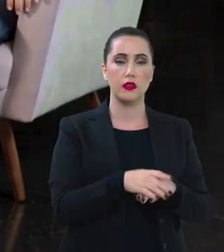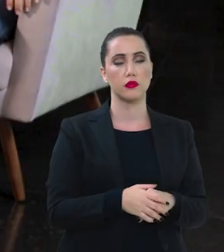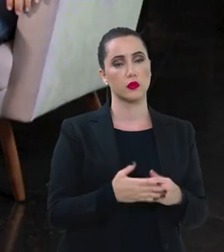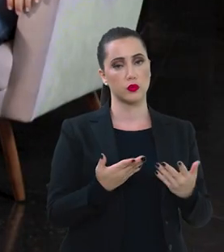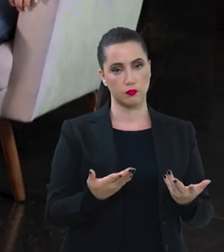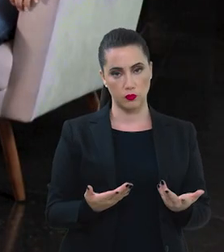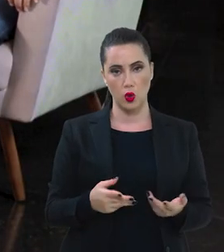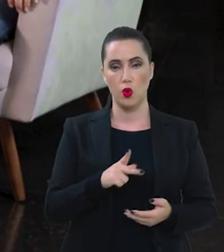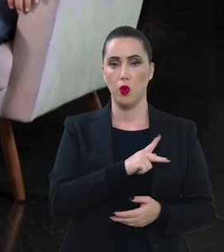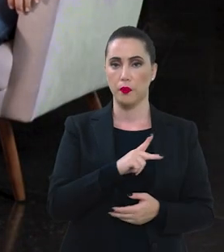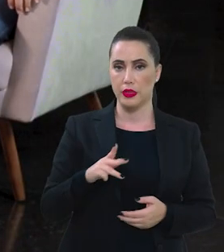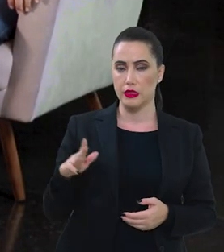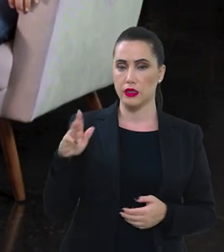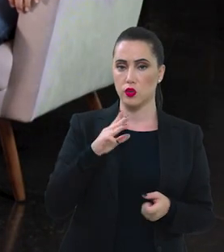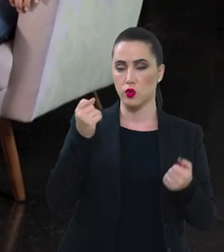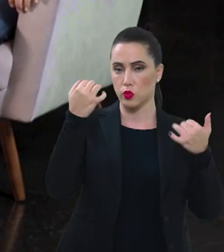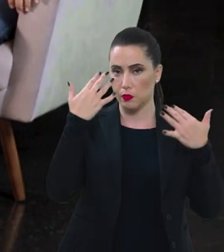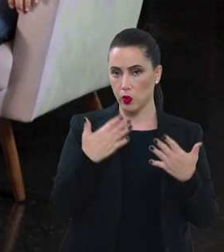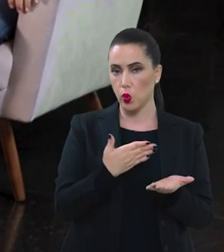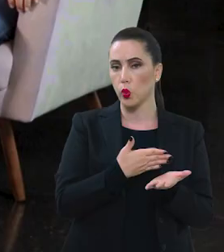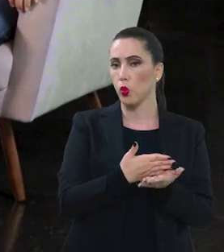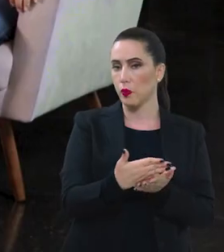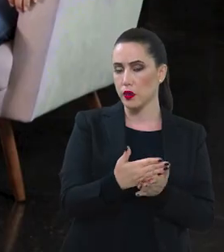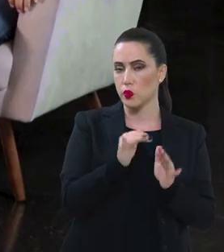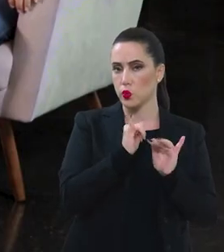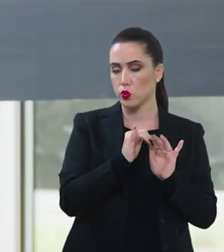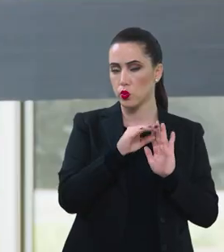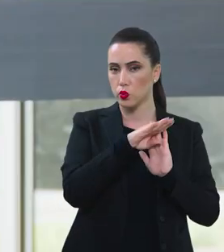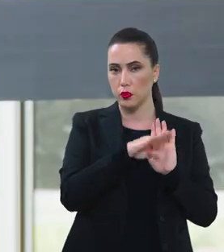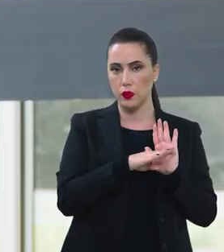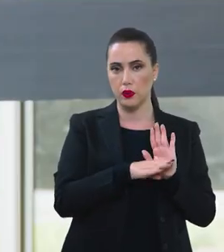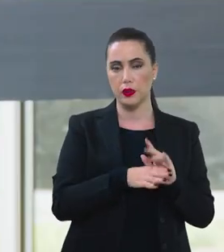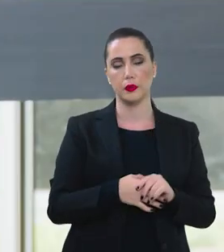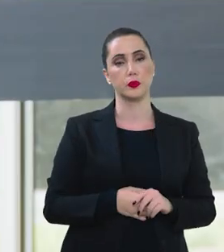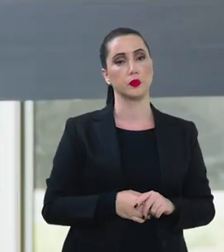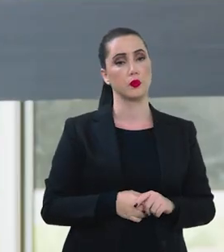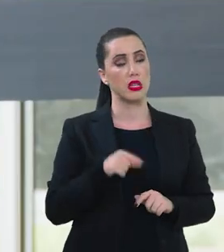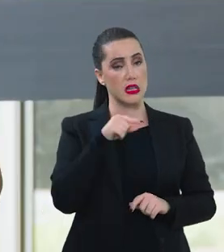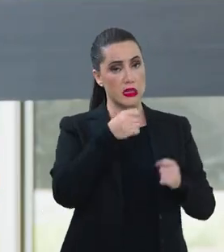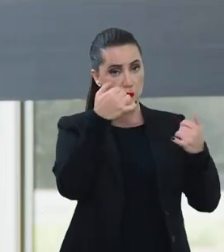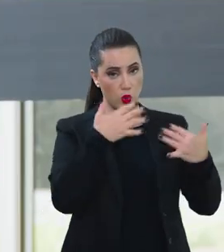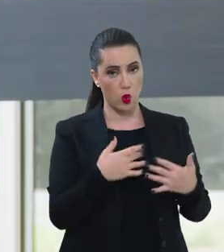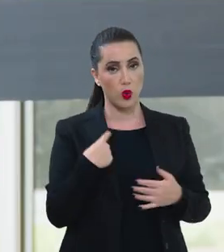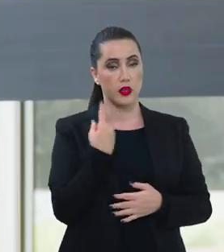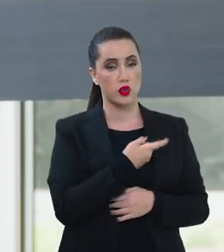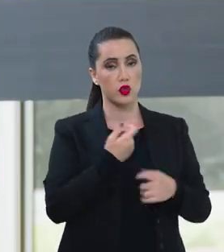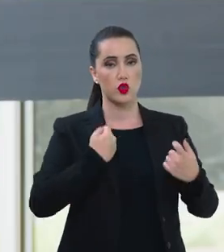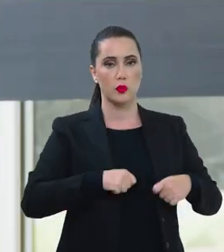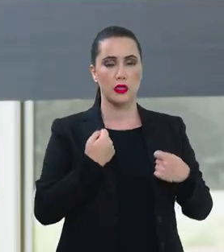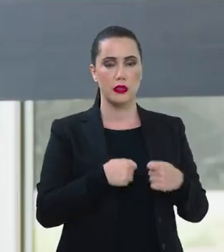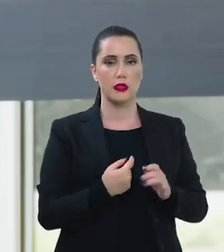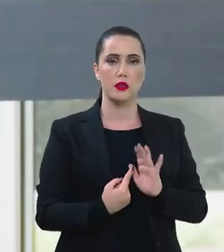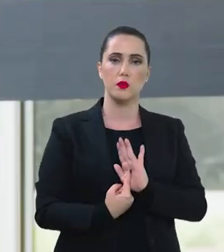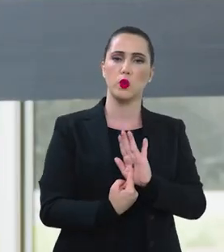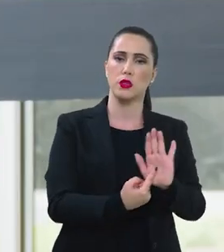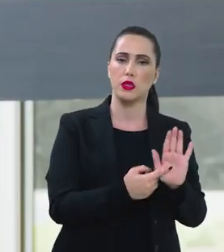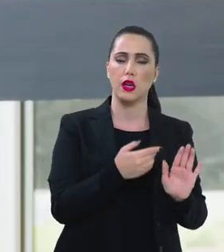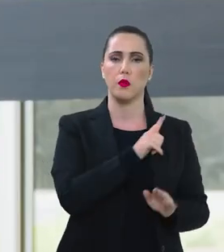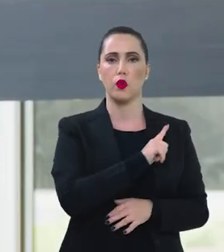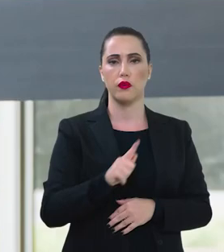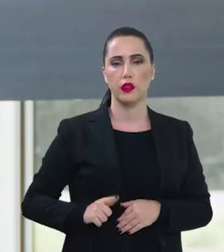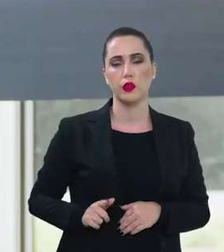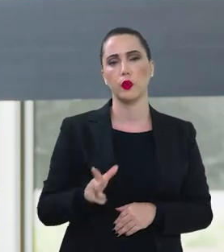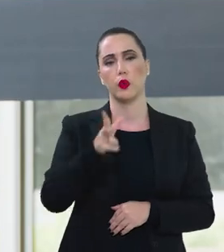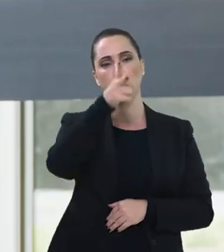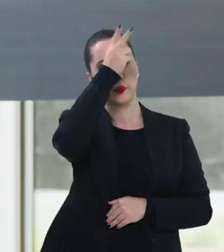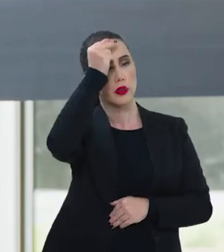foi uma das falas do presidente Lula no lançamento do programa. Ele falou, olha, nós precisamos sensibilizar os